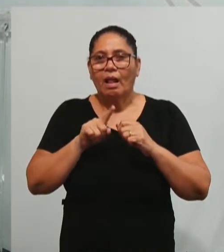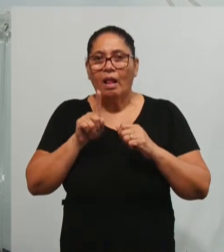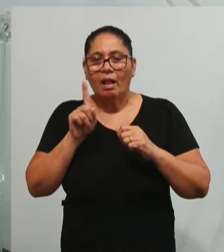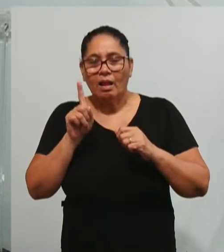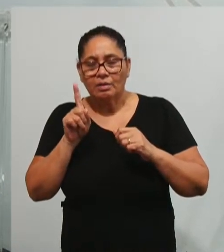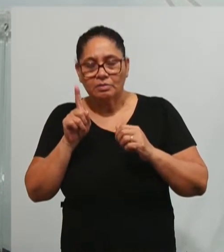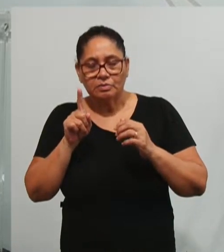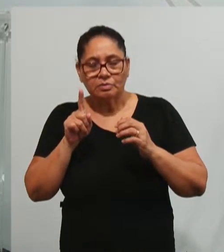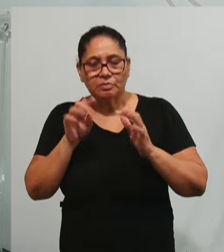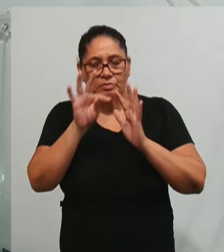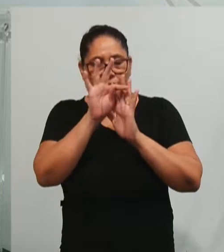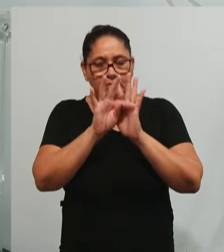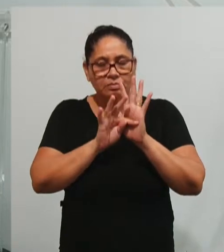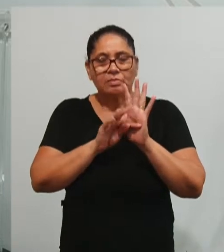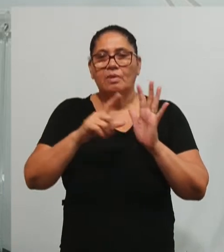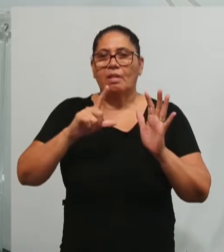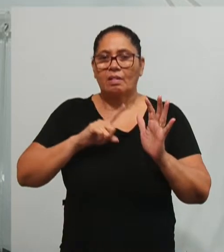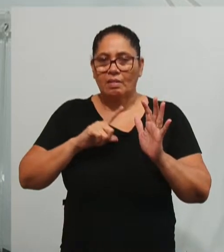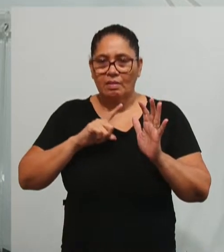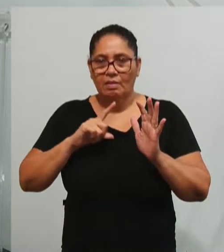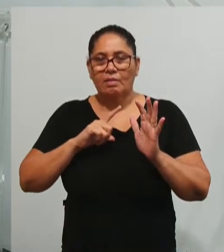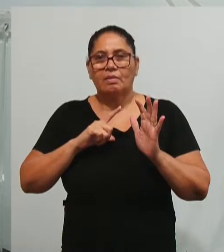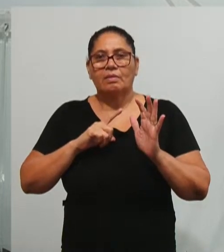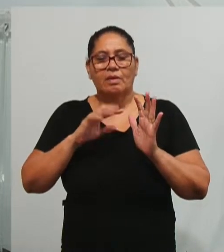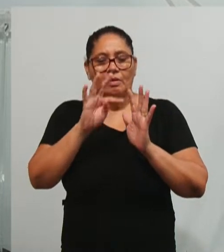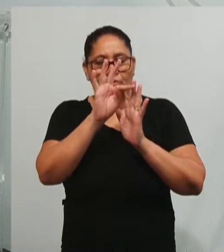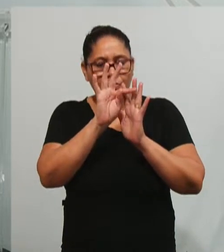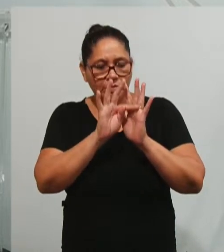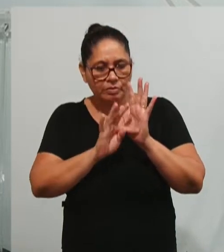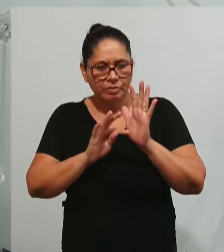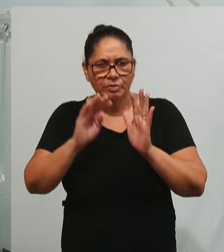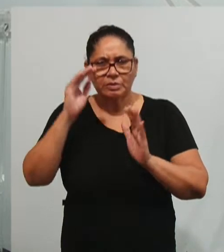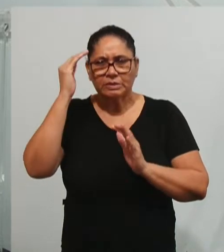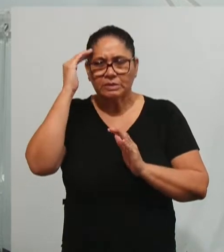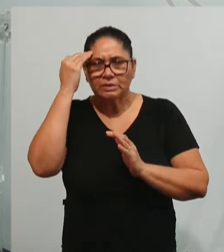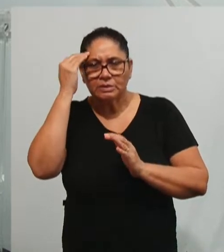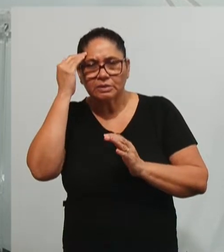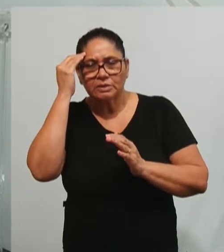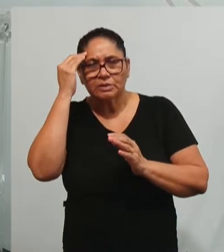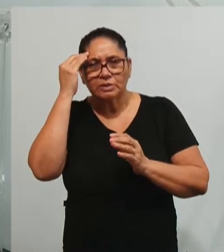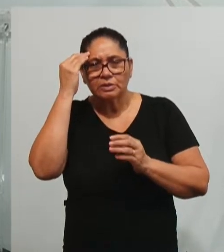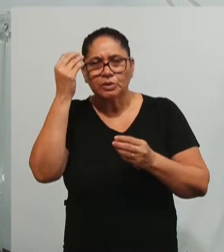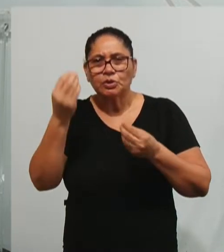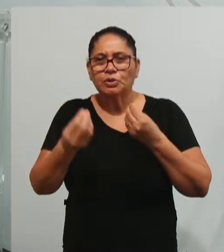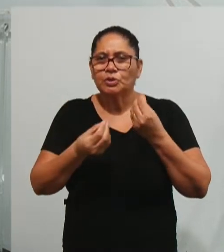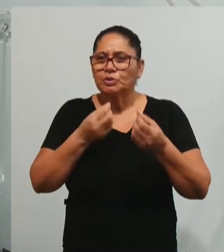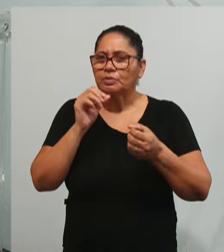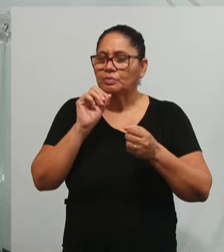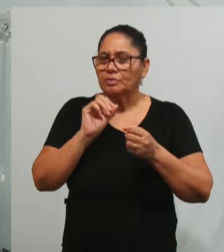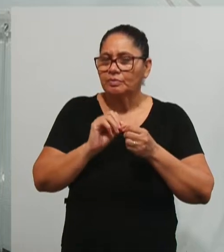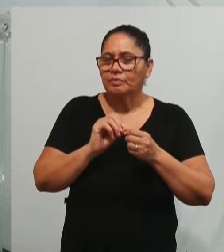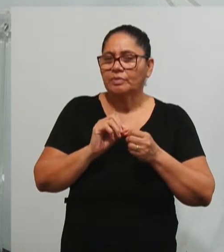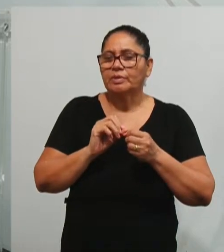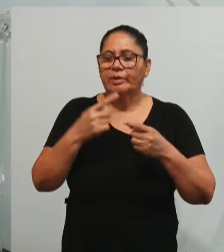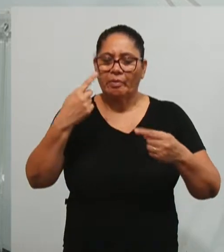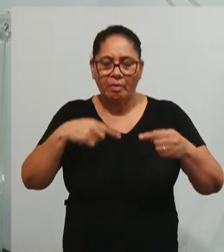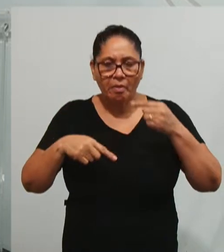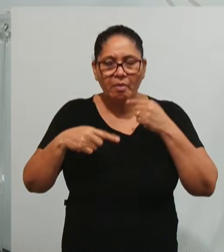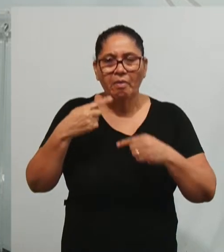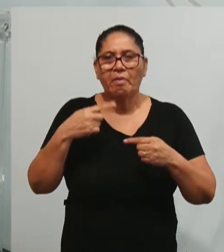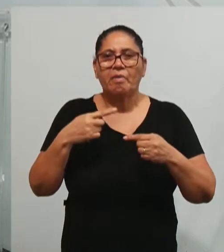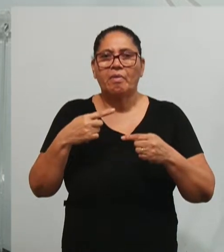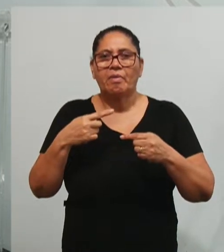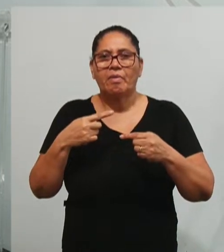unidade 1, você vai ter acesso a esse texto completo, a compreender cada enfoque, como ele é tratado, como ele é discutido, como ele